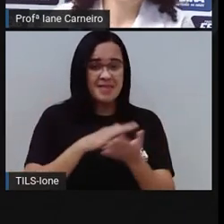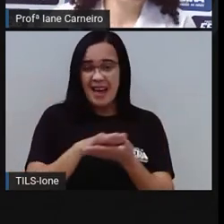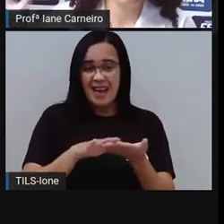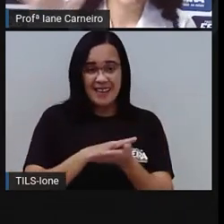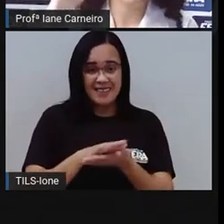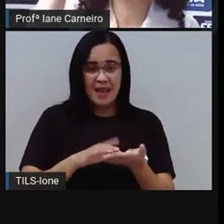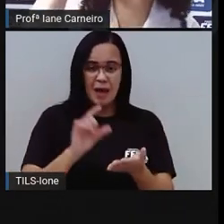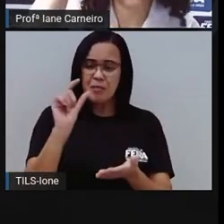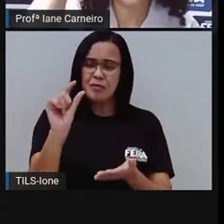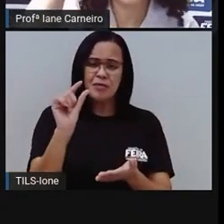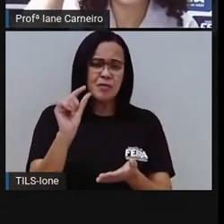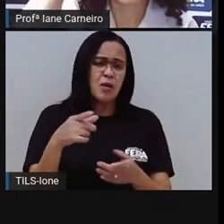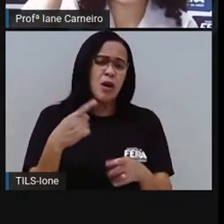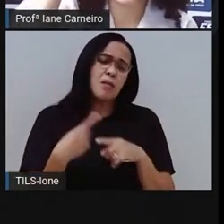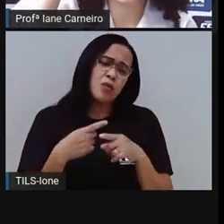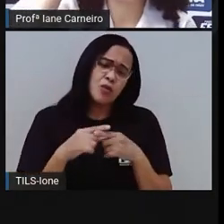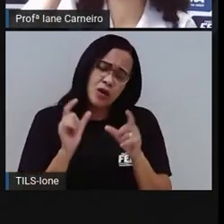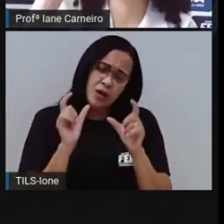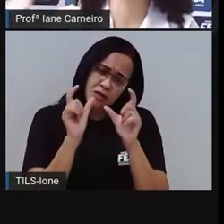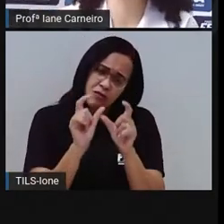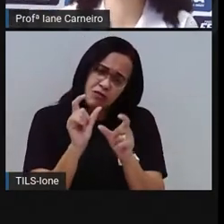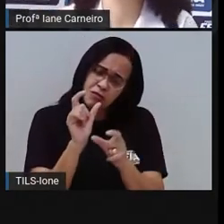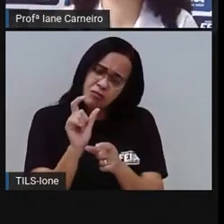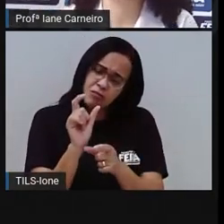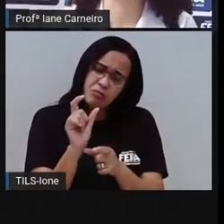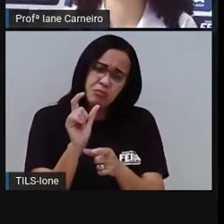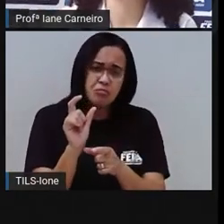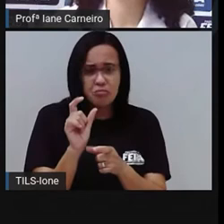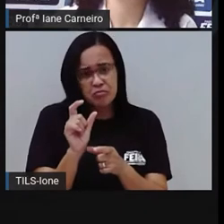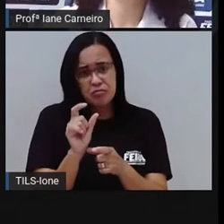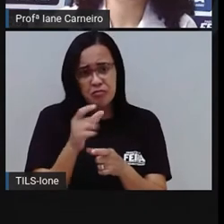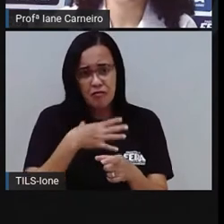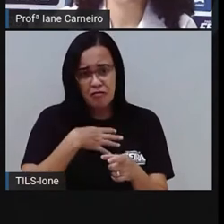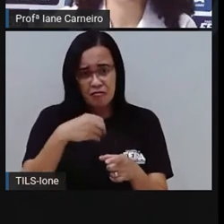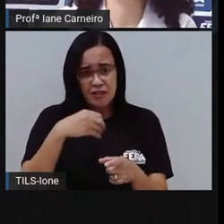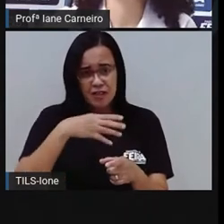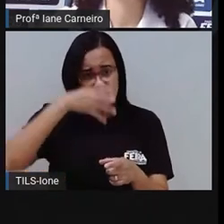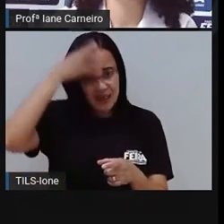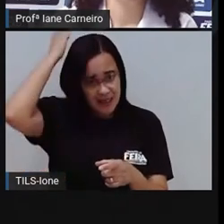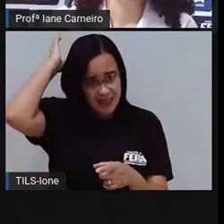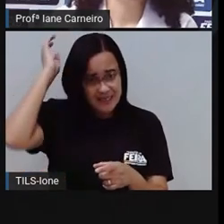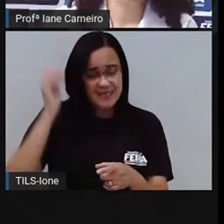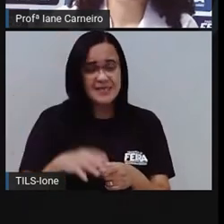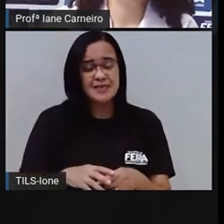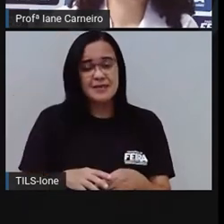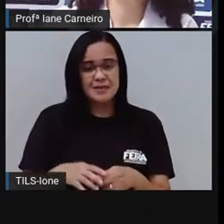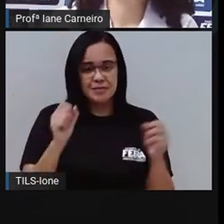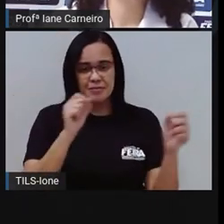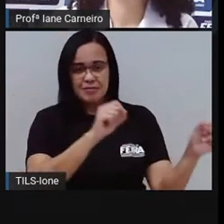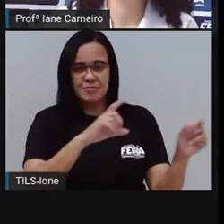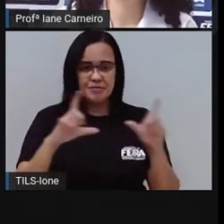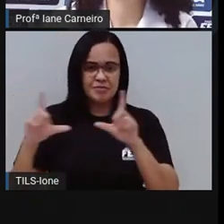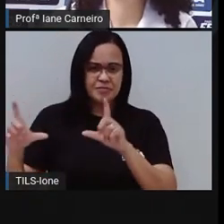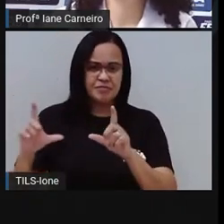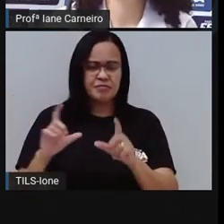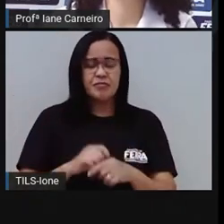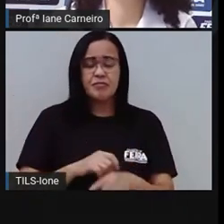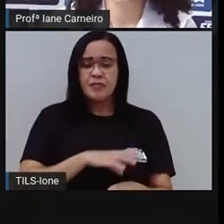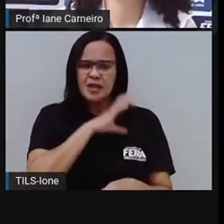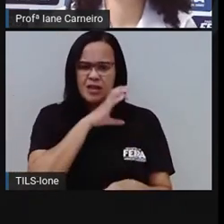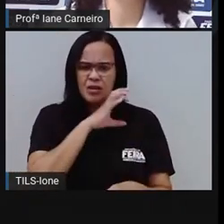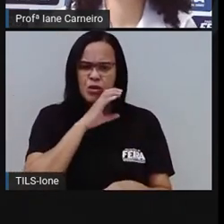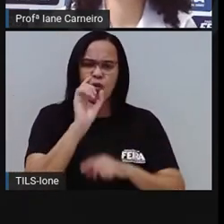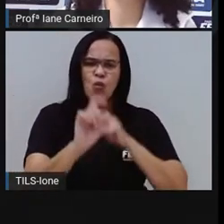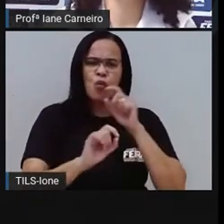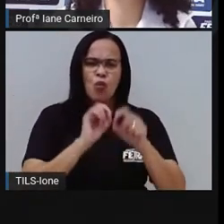É o filhotinho, né? Da galinha. Do galinha. O próximo. Qual é o bicho que anda com as